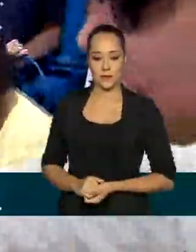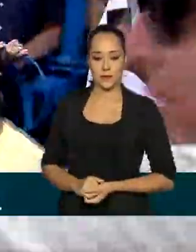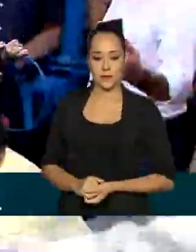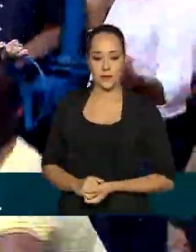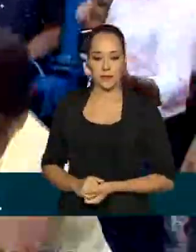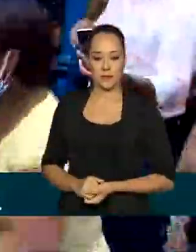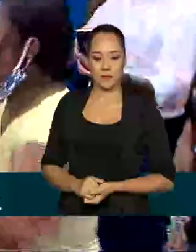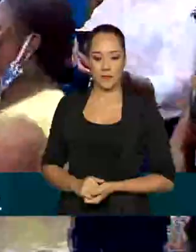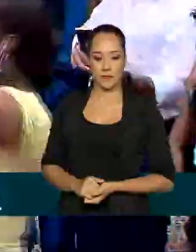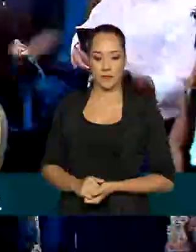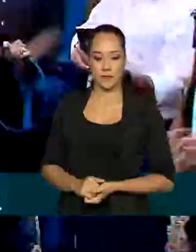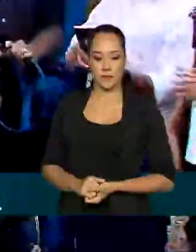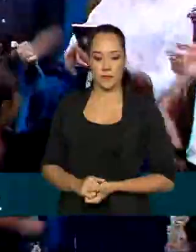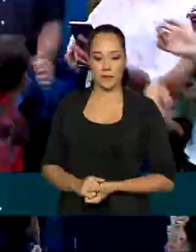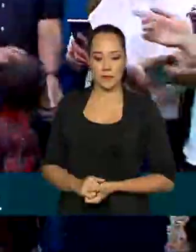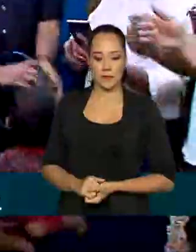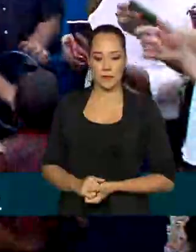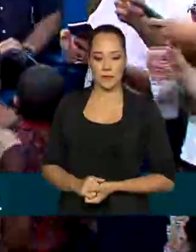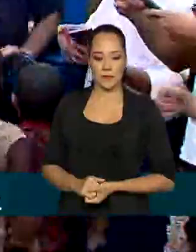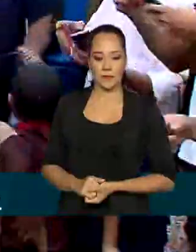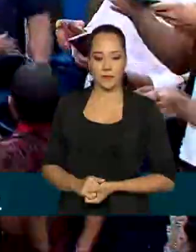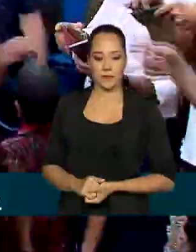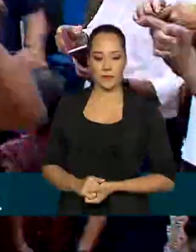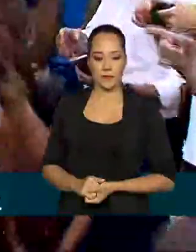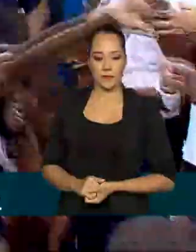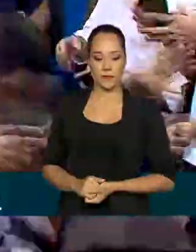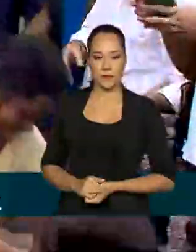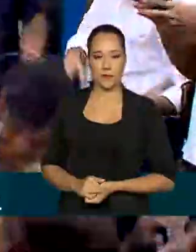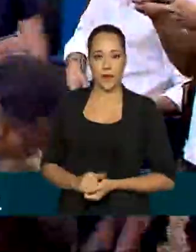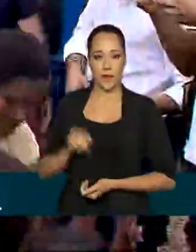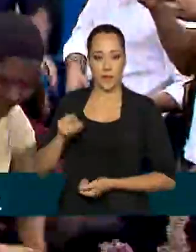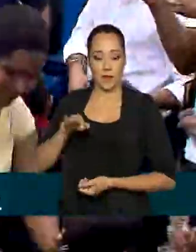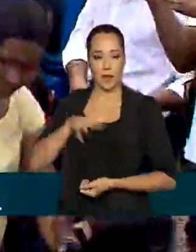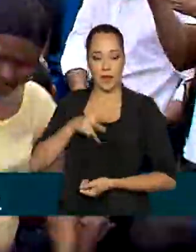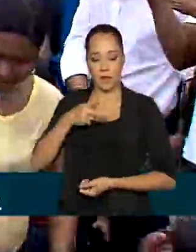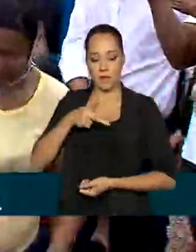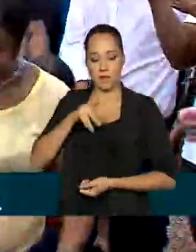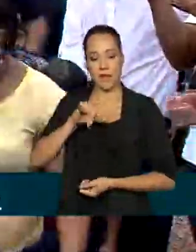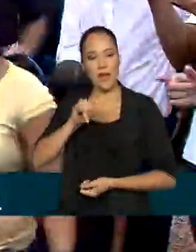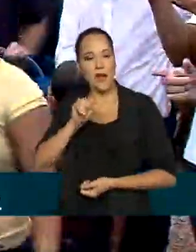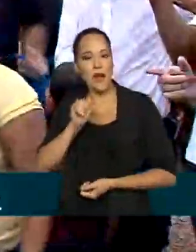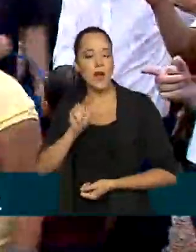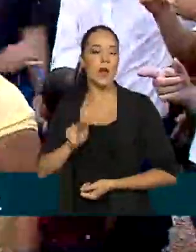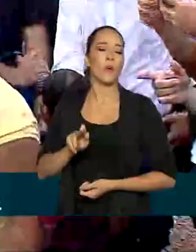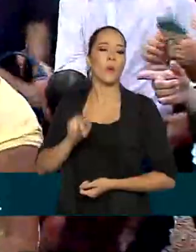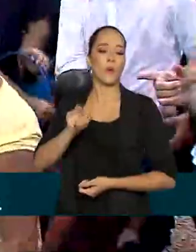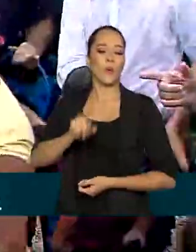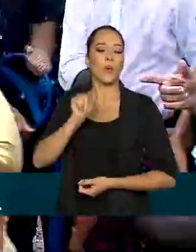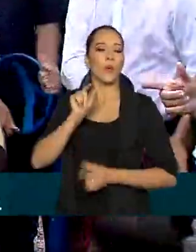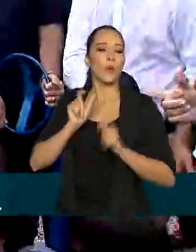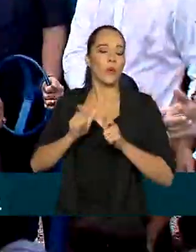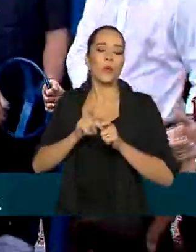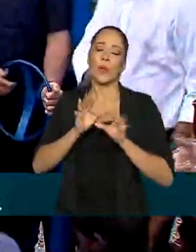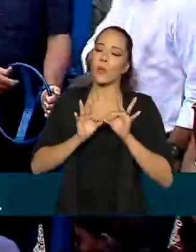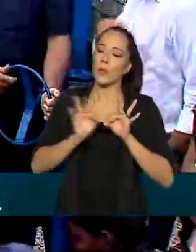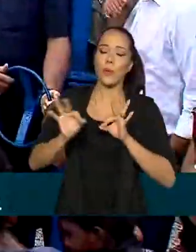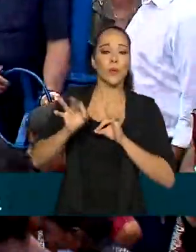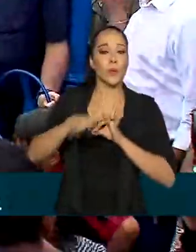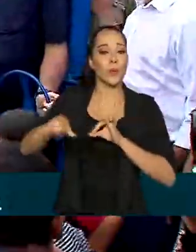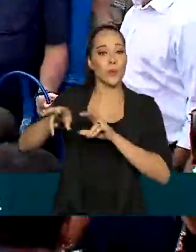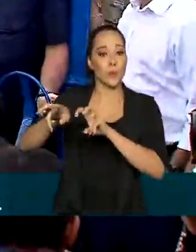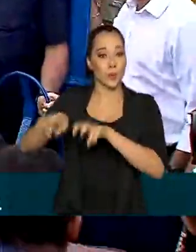O distrito de Piau é um distrito rural e, portanto,